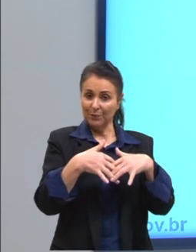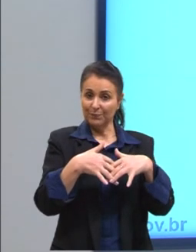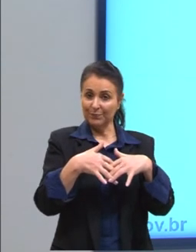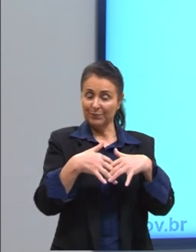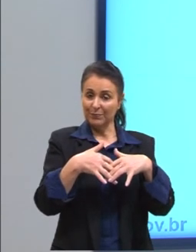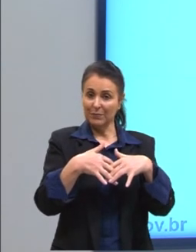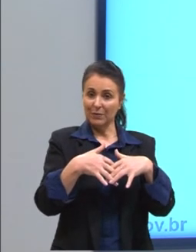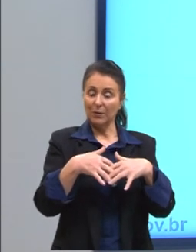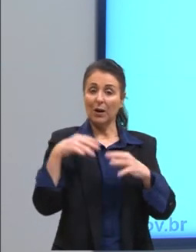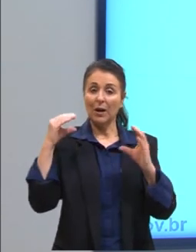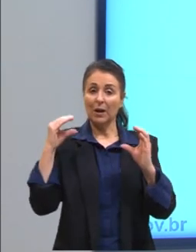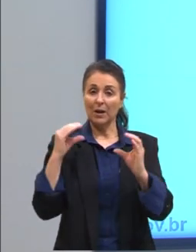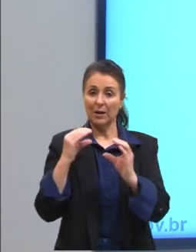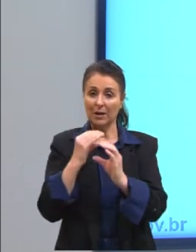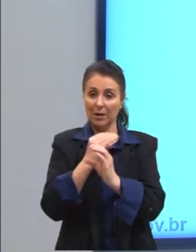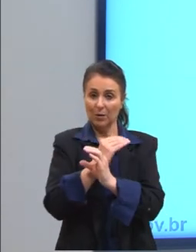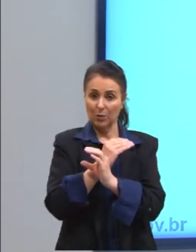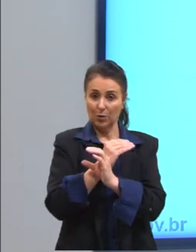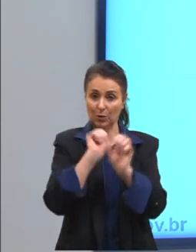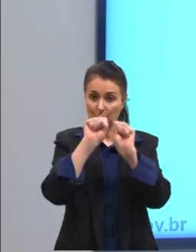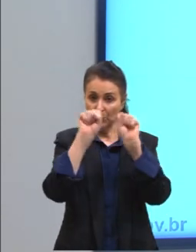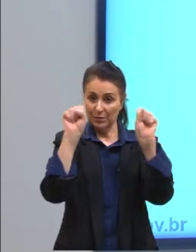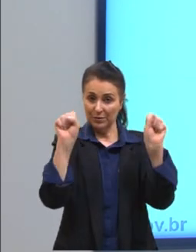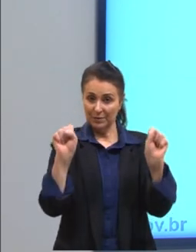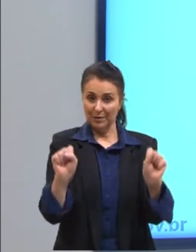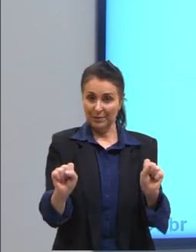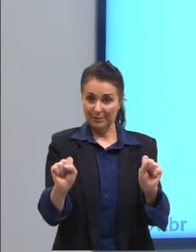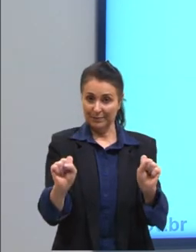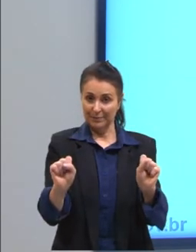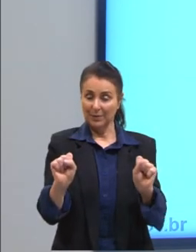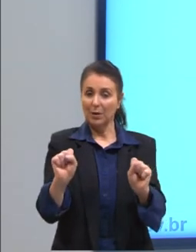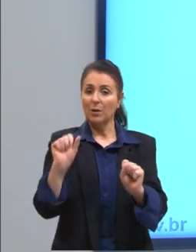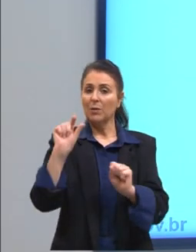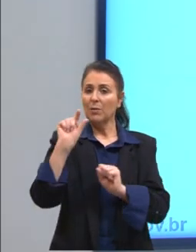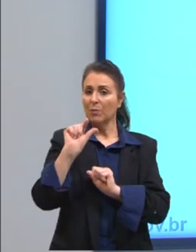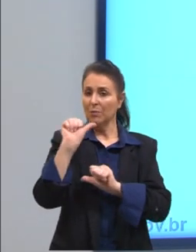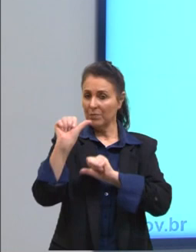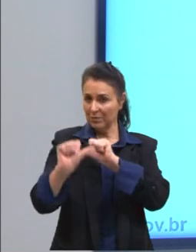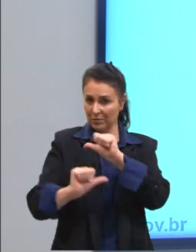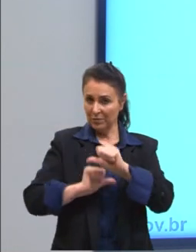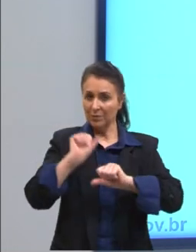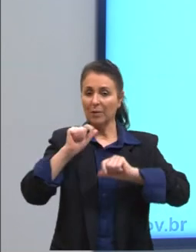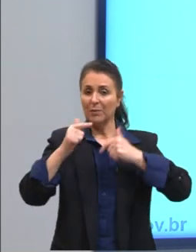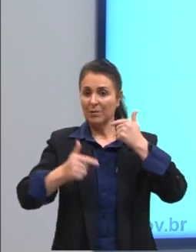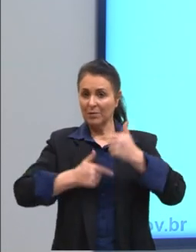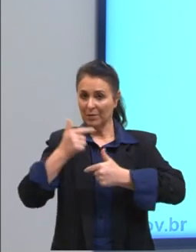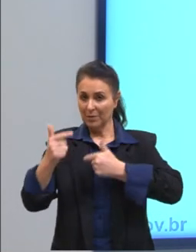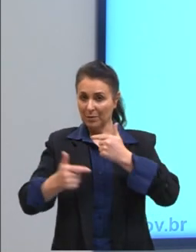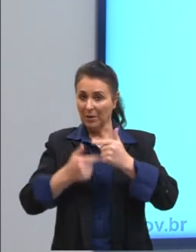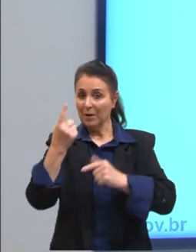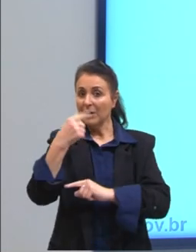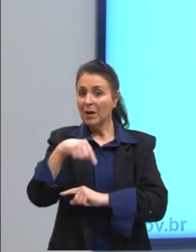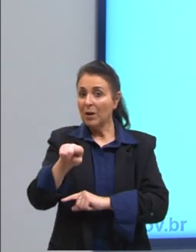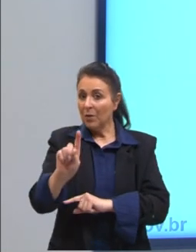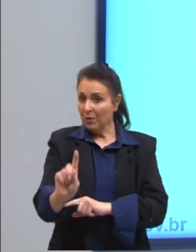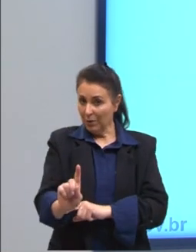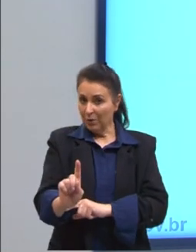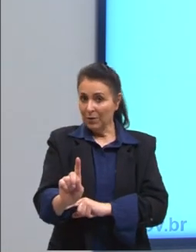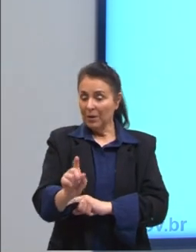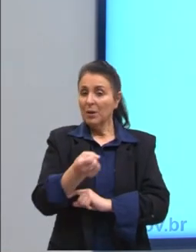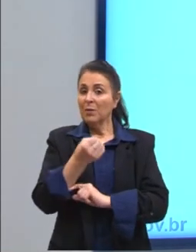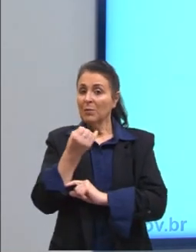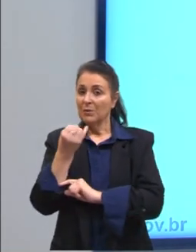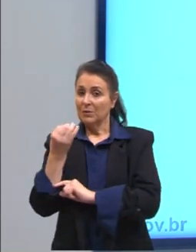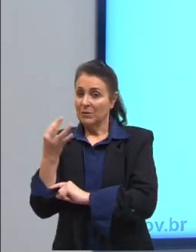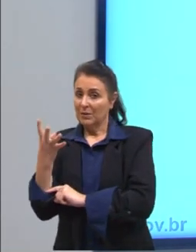calor em um sistema, parte dele vai ser transformada em trabalho, mas a outra parte desse calor